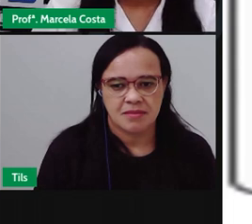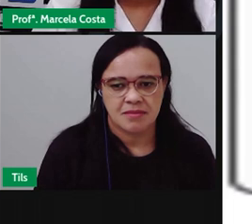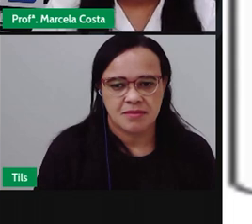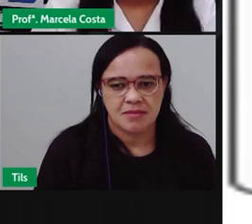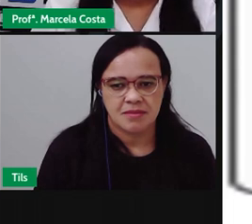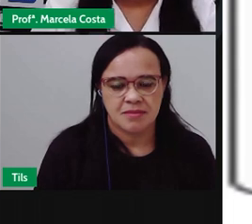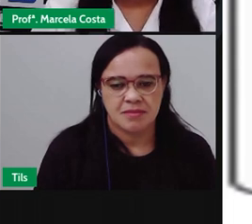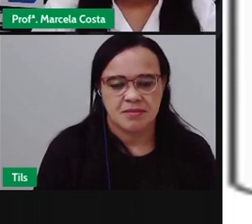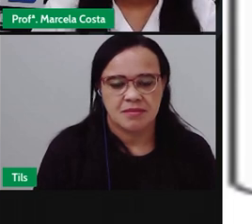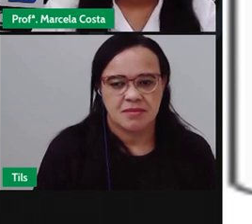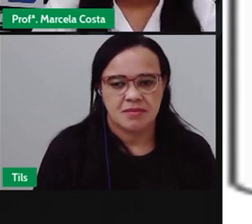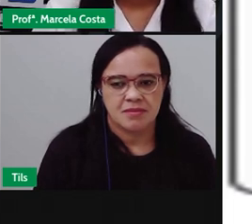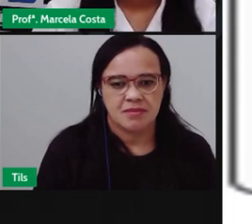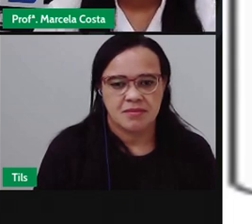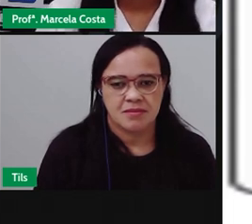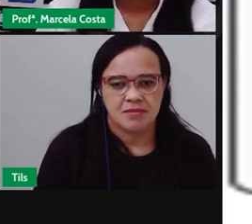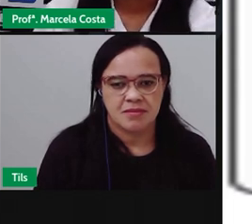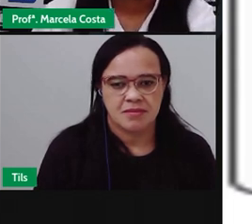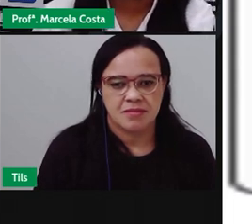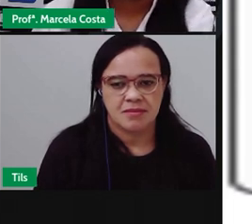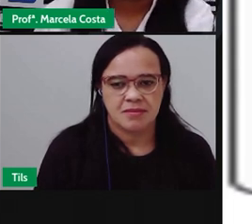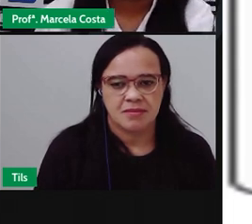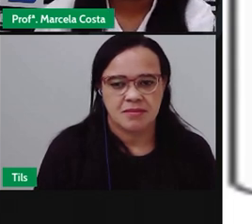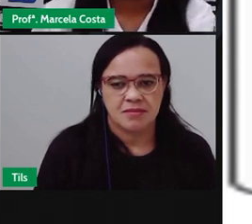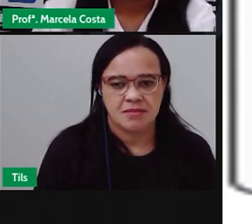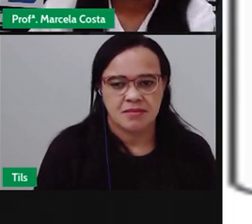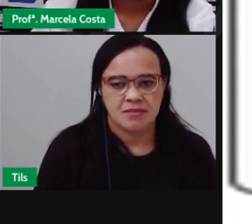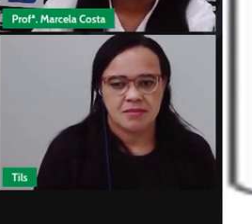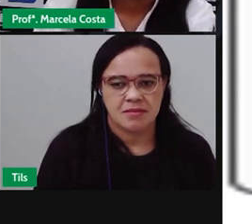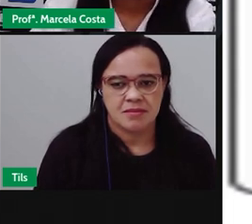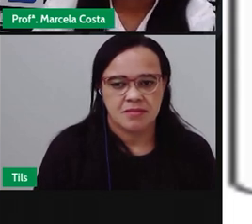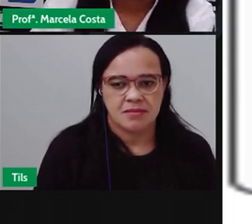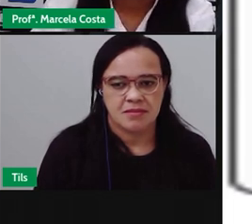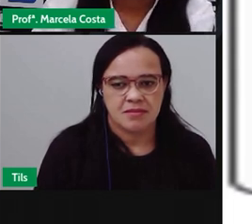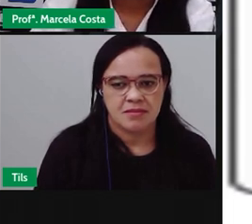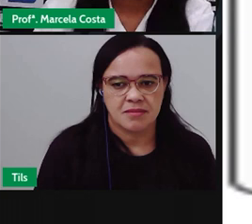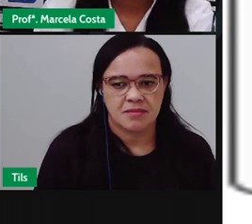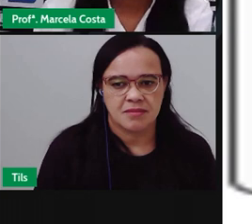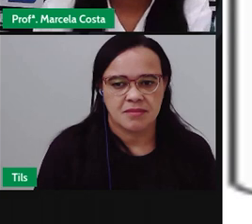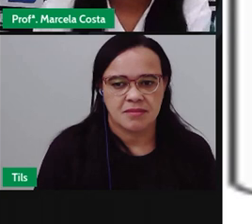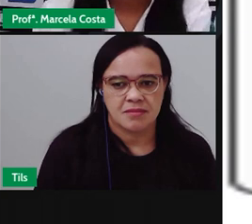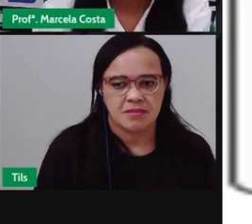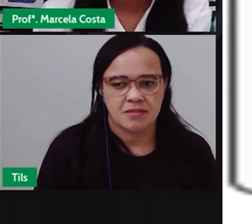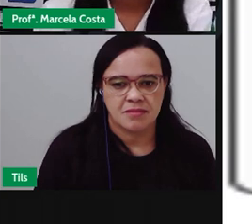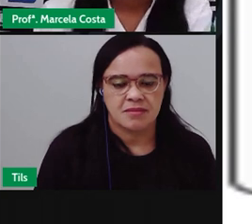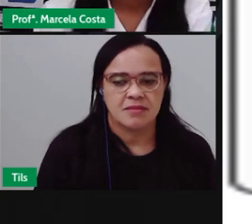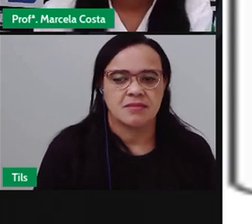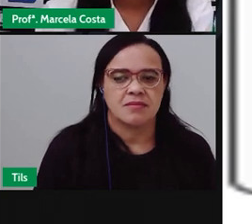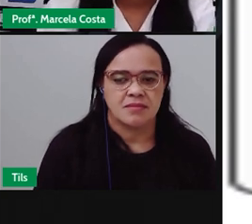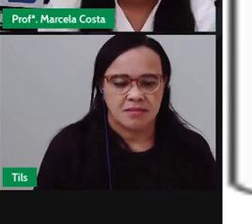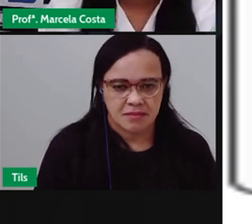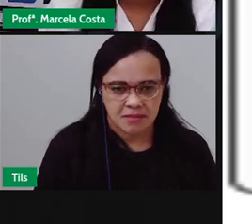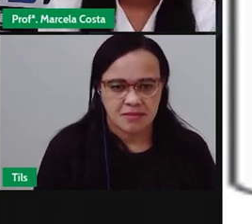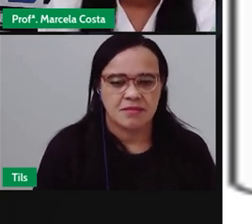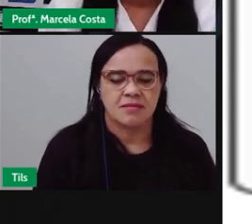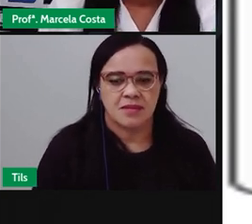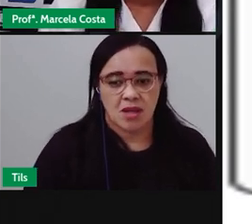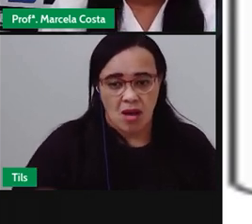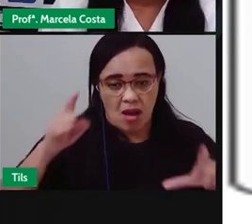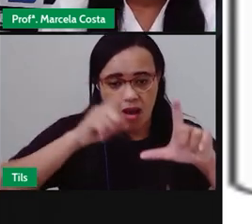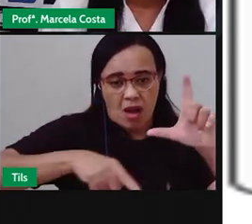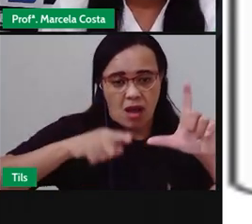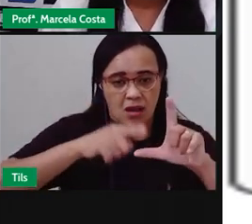E eu vou completando aí Terminando De fazer essa letra Que é a letra